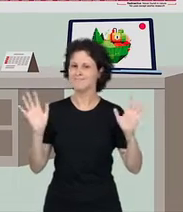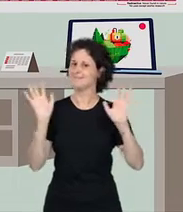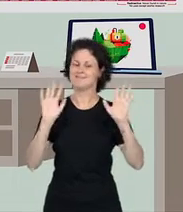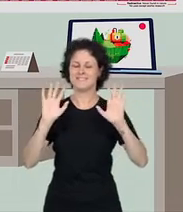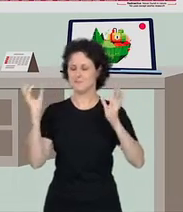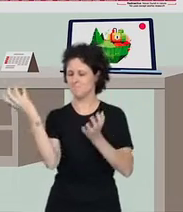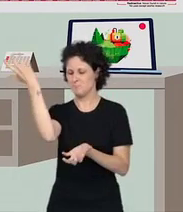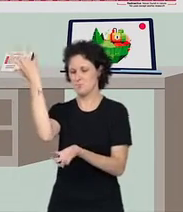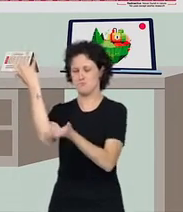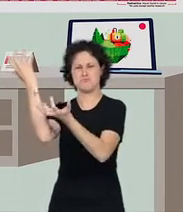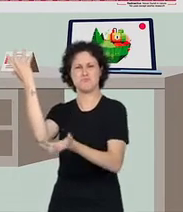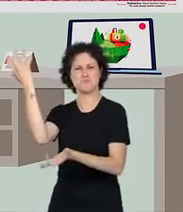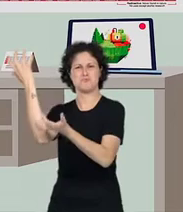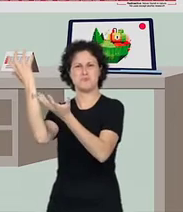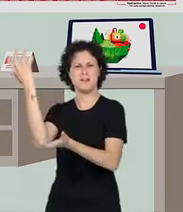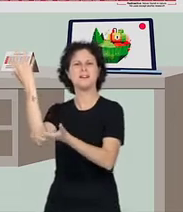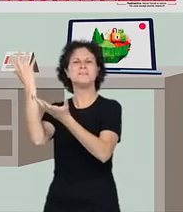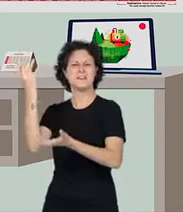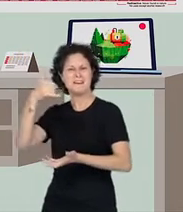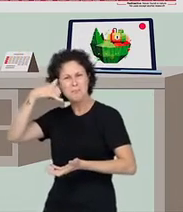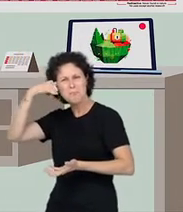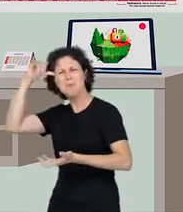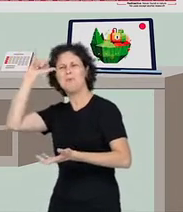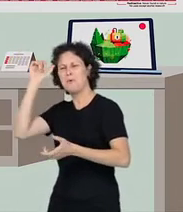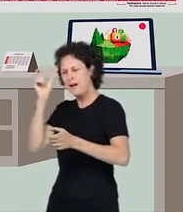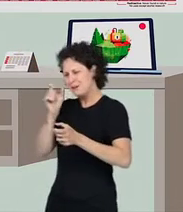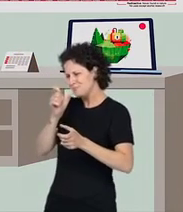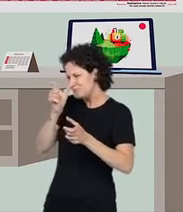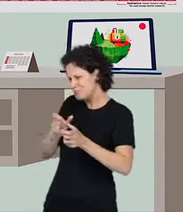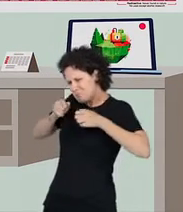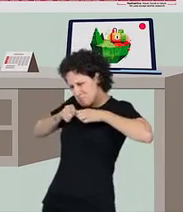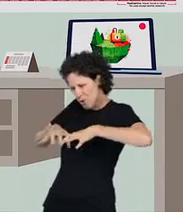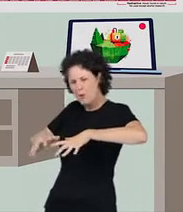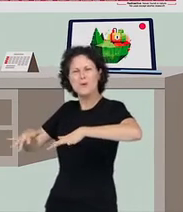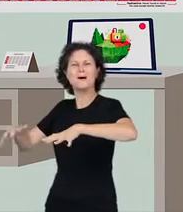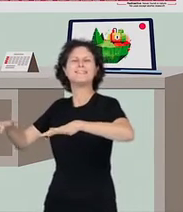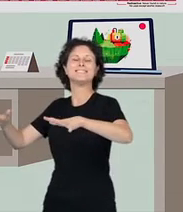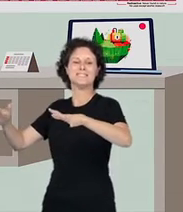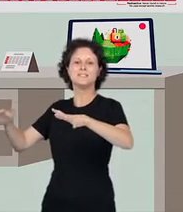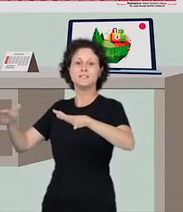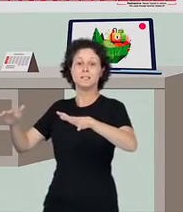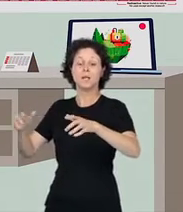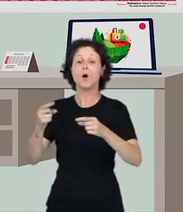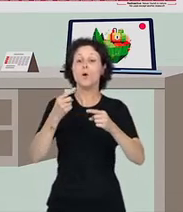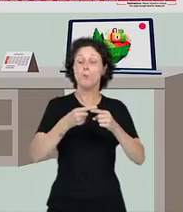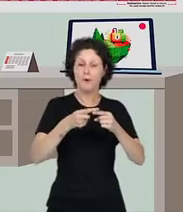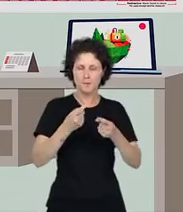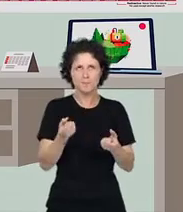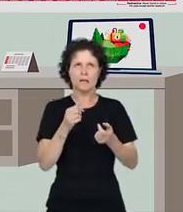mas as queimadas e a quantidade de gado faz com que a pecuária produza mais da metade dos gases poluentes do planeta.